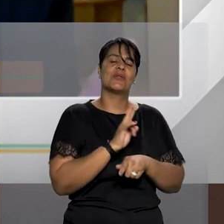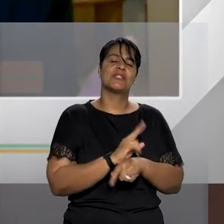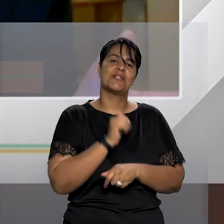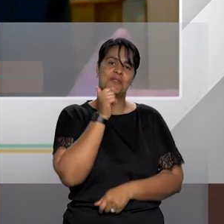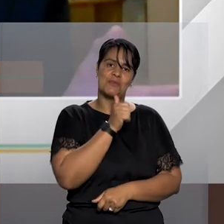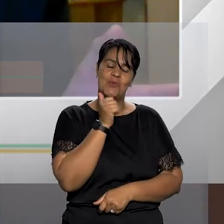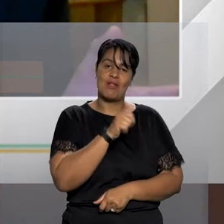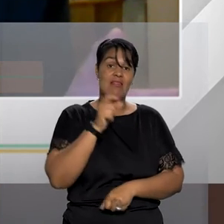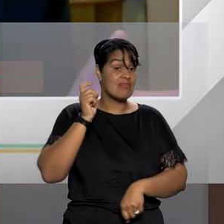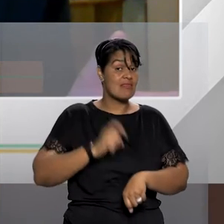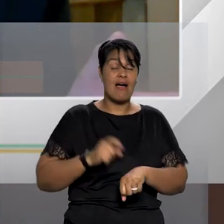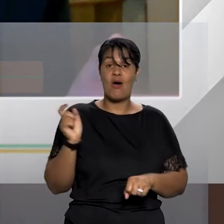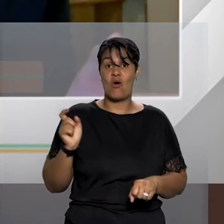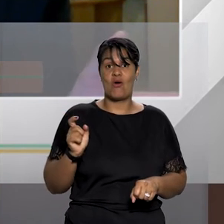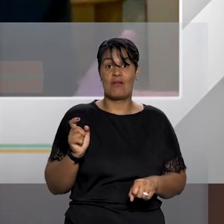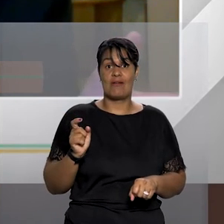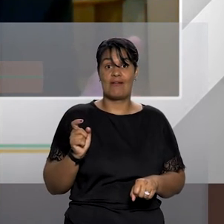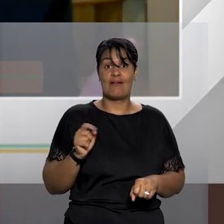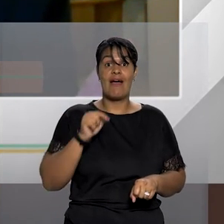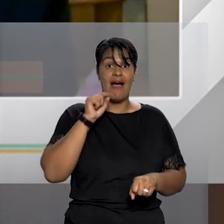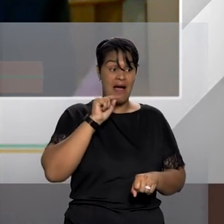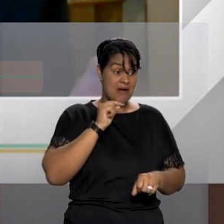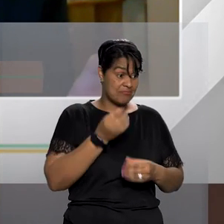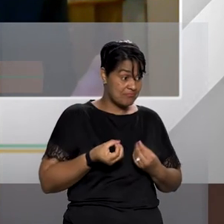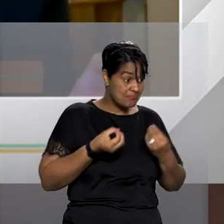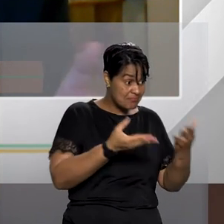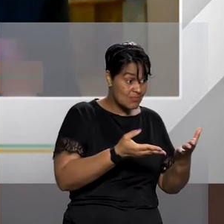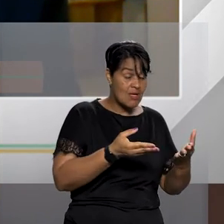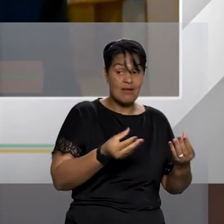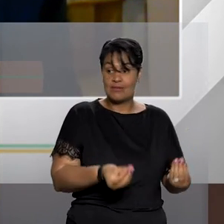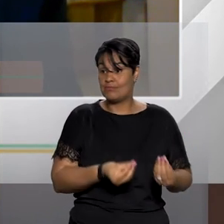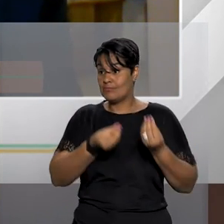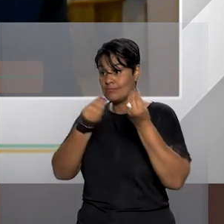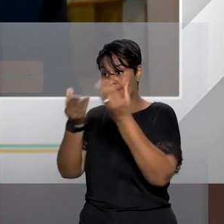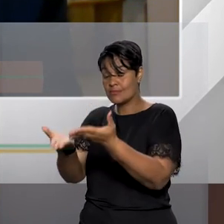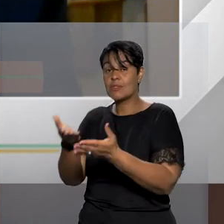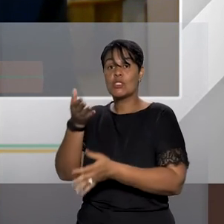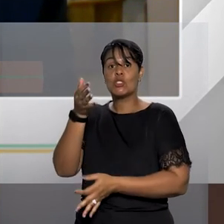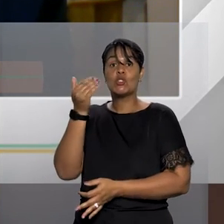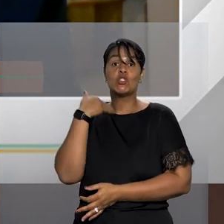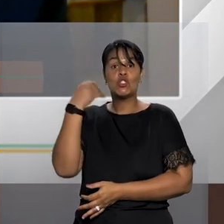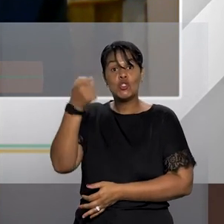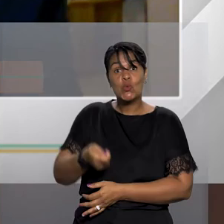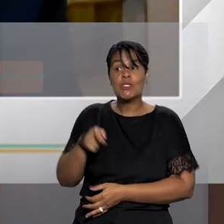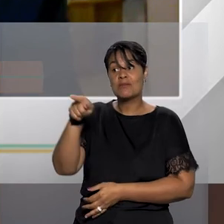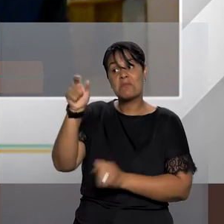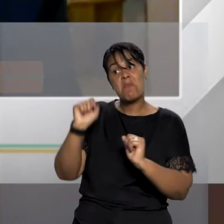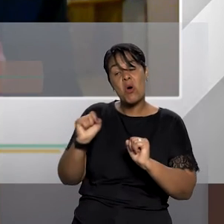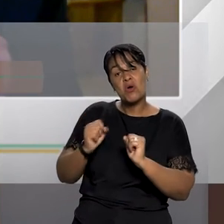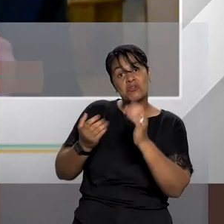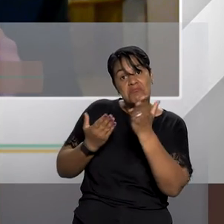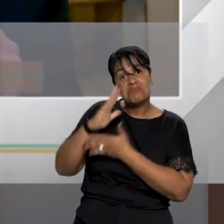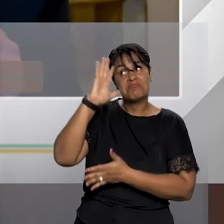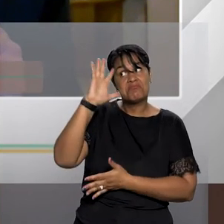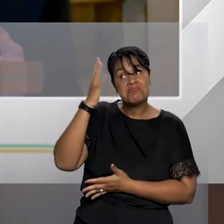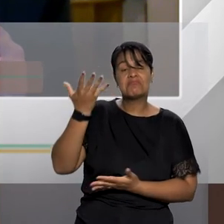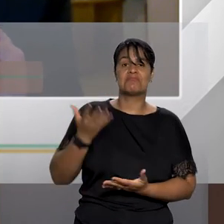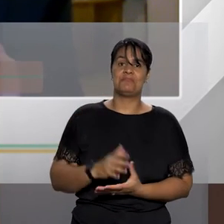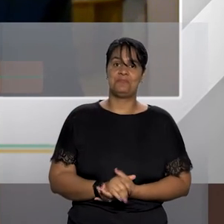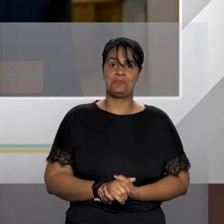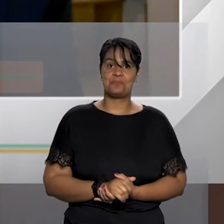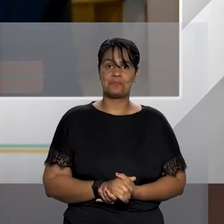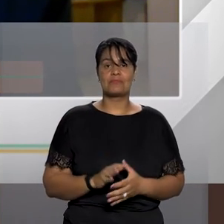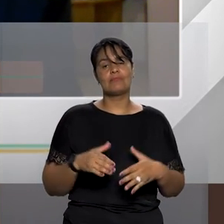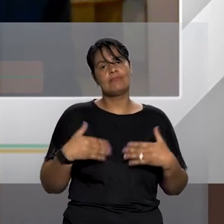imediatamente submetida a juiz que pode homologar ou não homologar aquela decisão. Então é algo que é